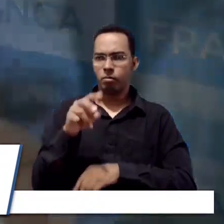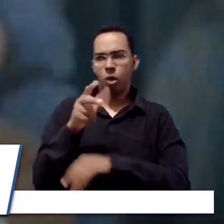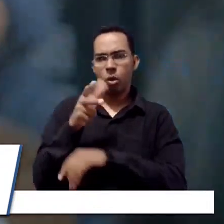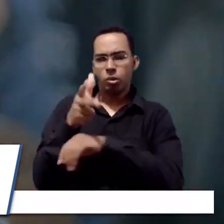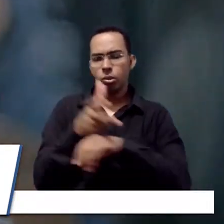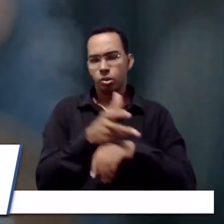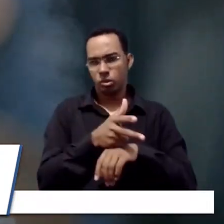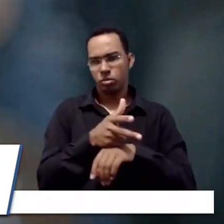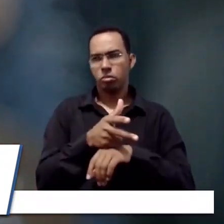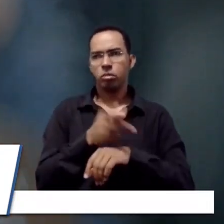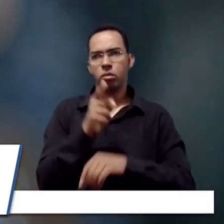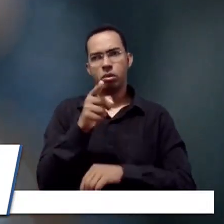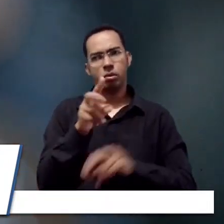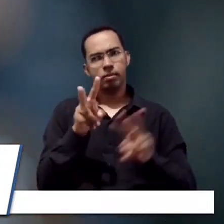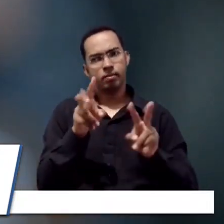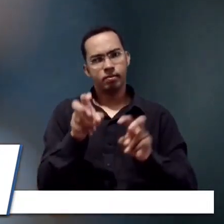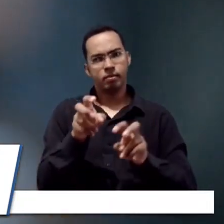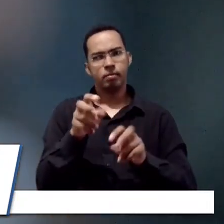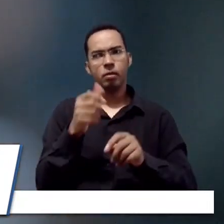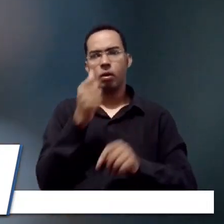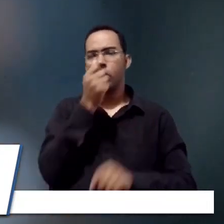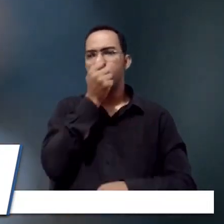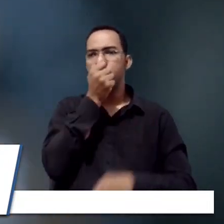era uma questão das enchentes.